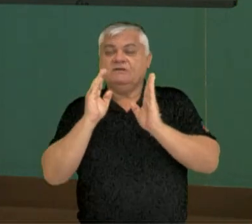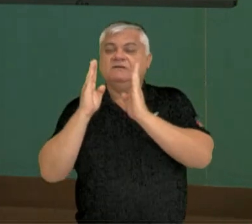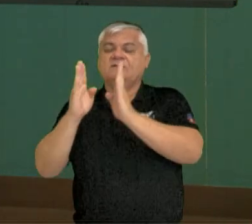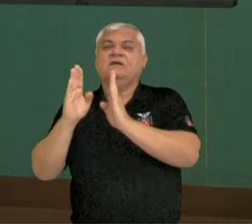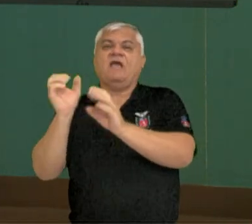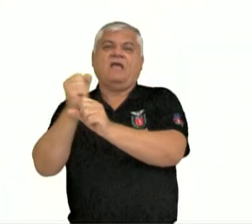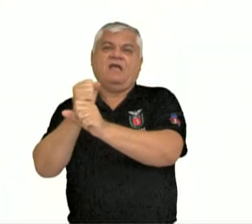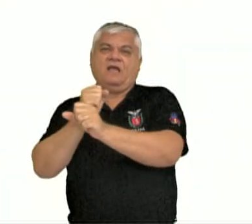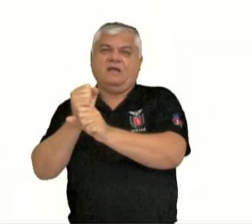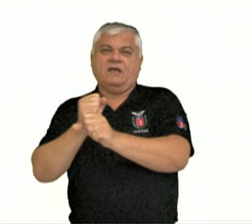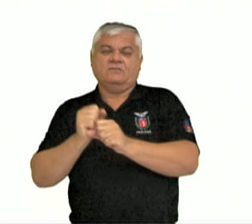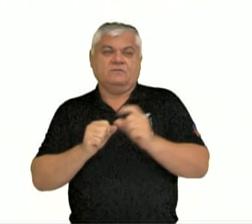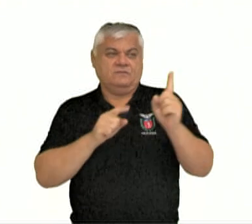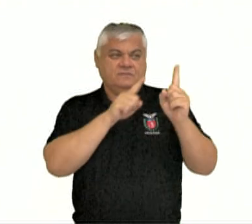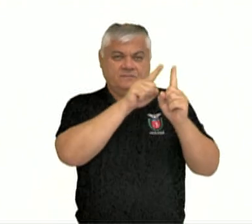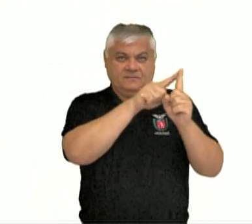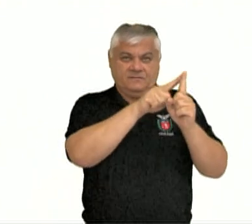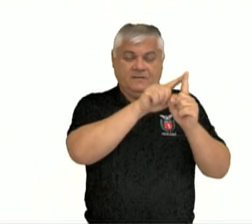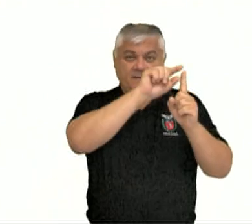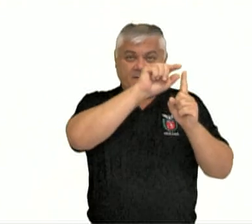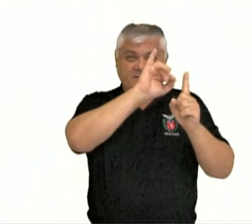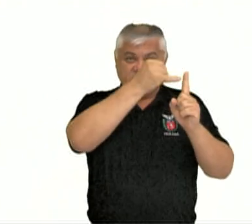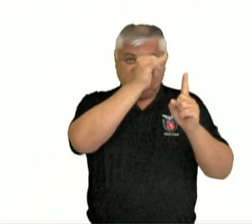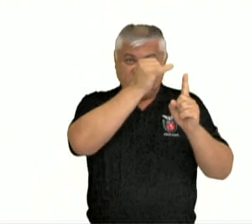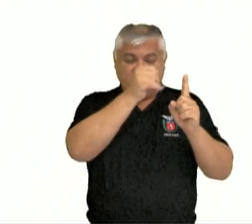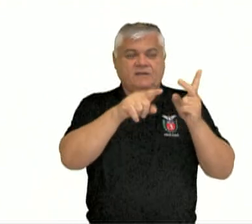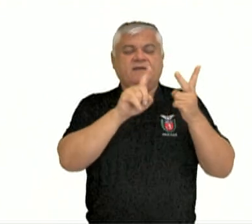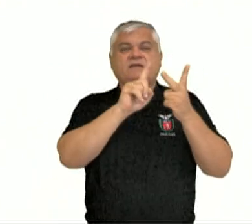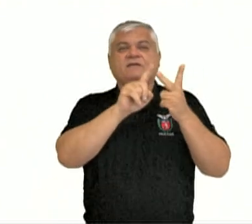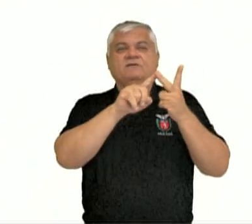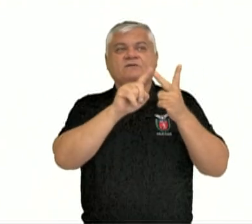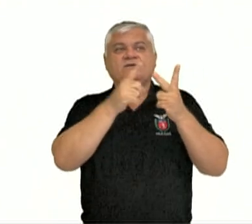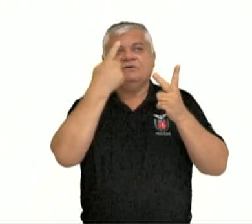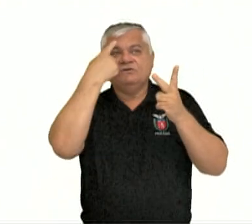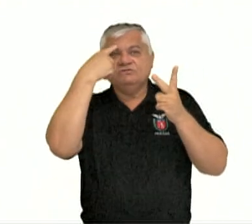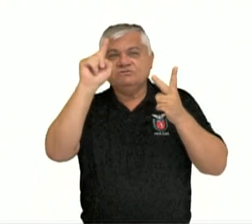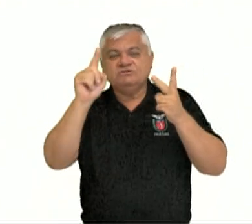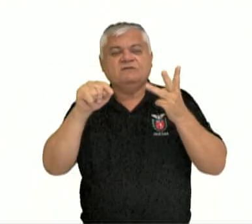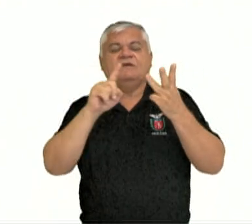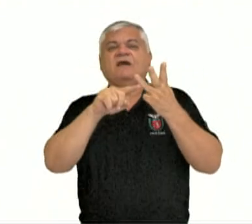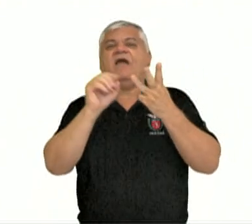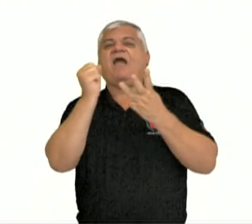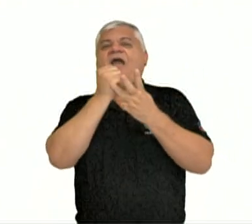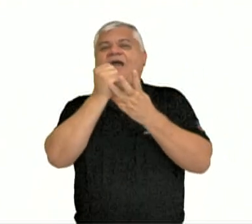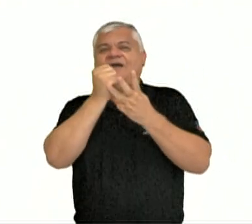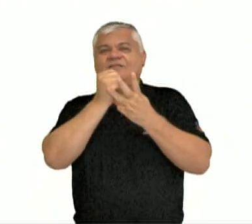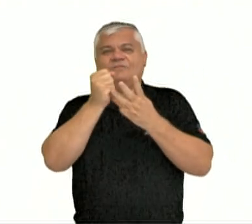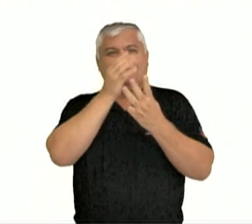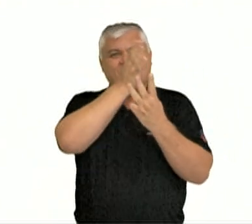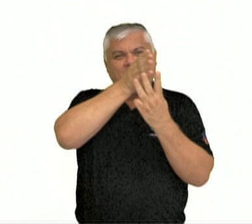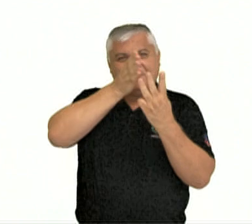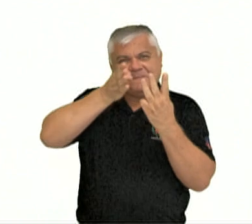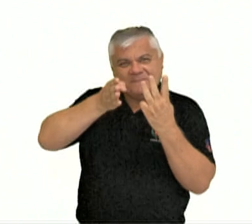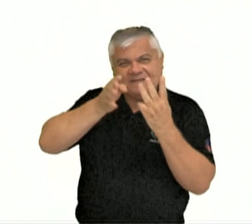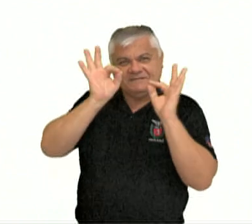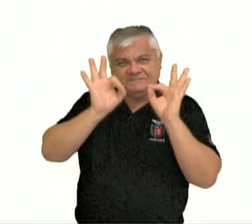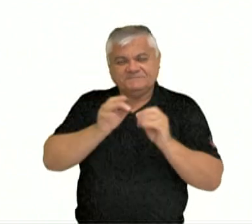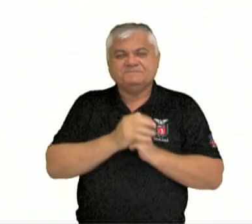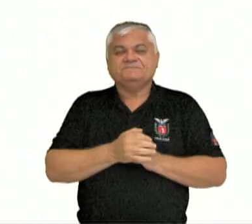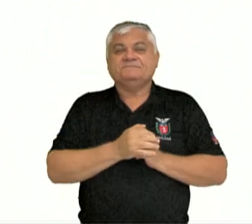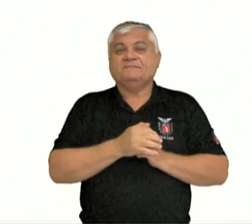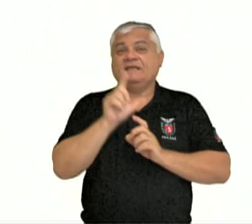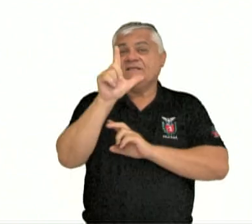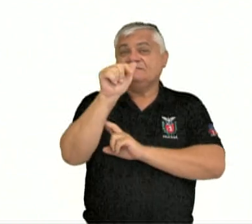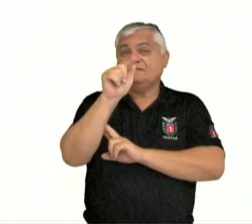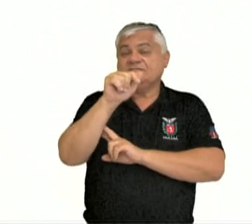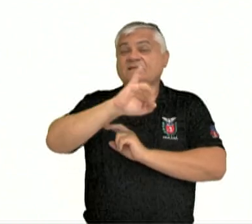o ano. Então, tenho aqui, Januari, seventeeth, ninety, ninety-six. Dezessete de